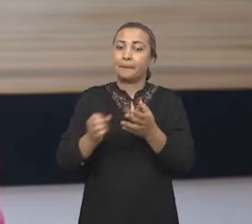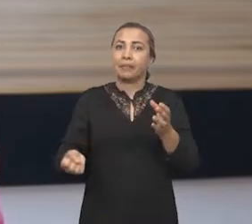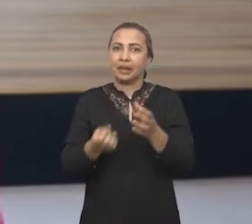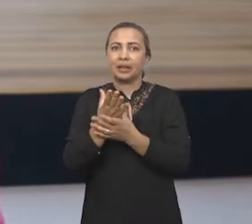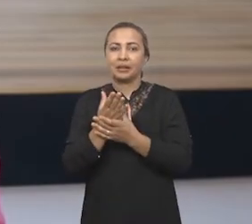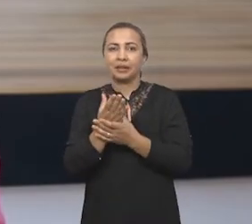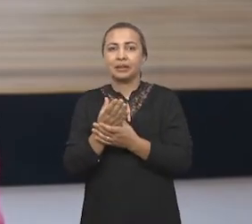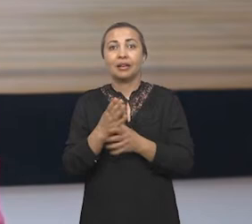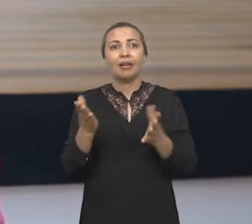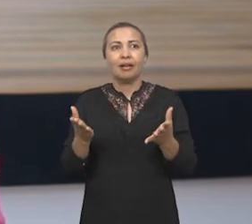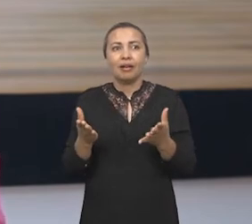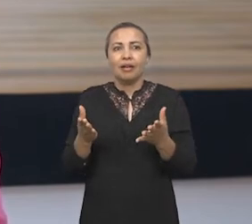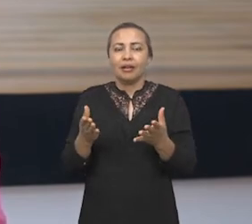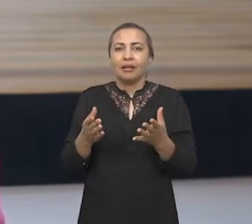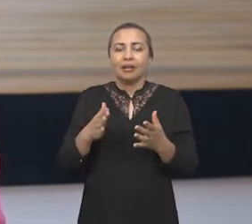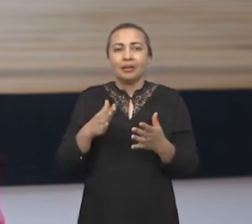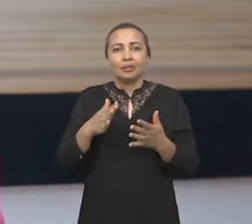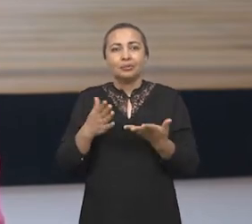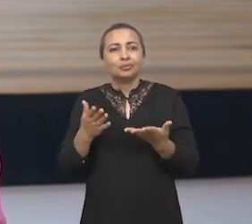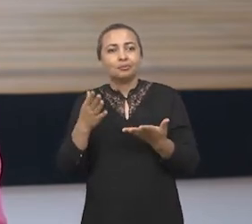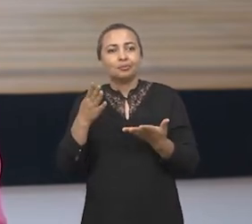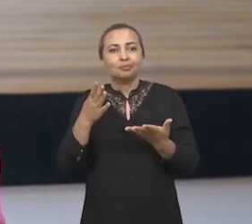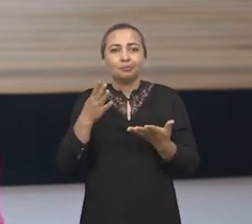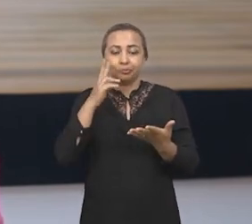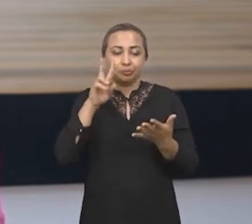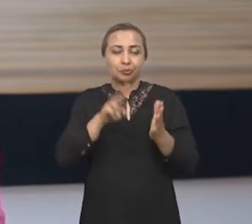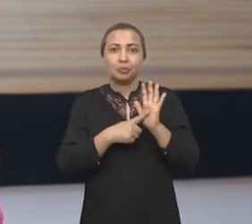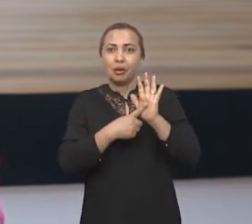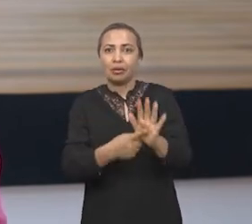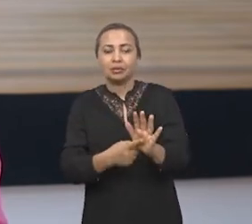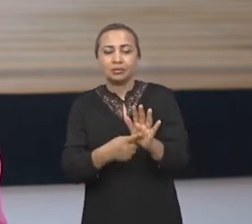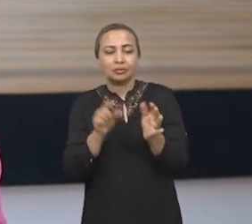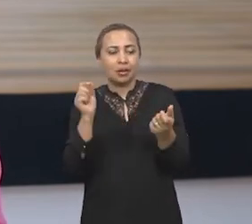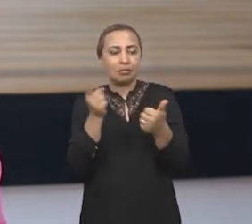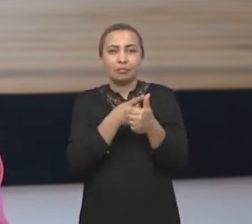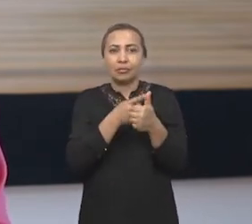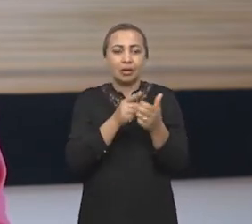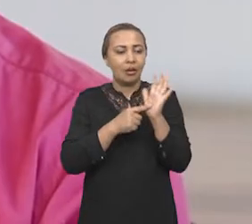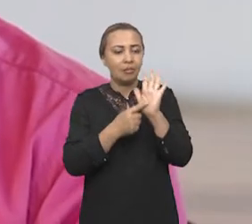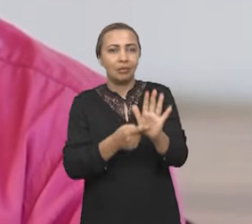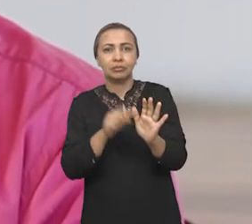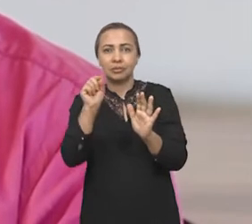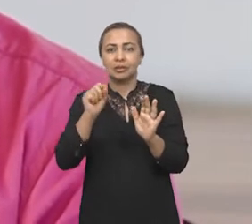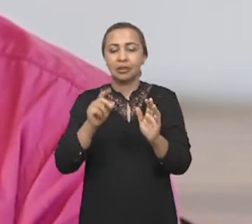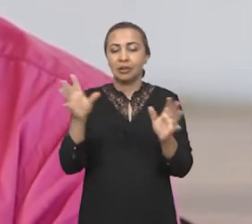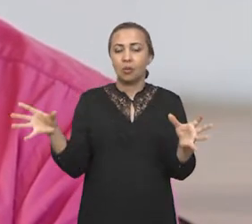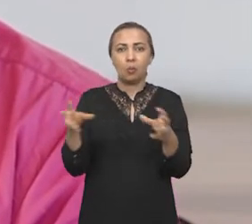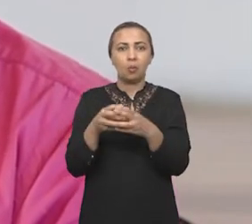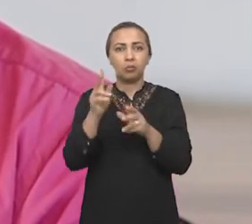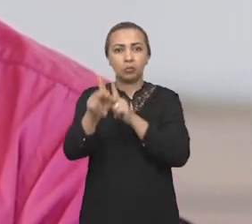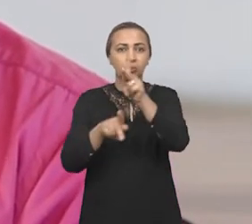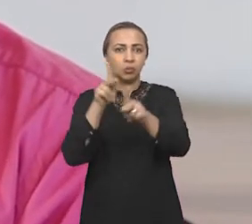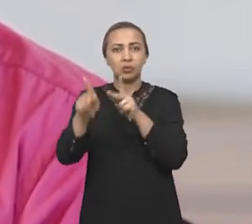originais. Em primeiro lugar, ele revela que a composição da população